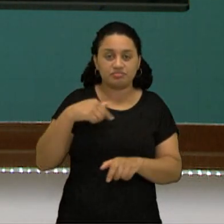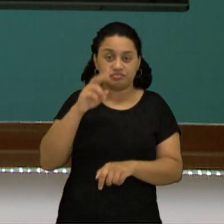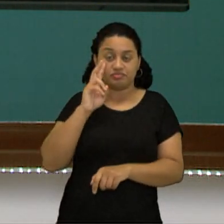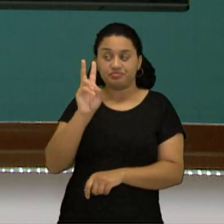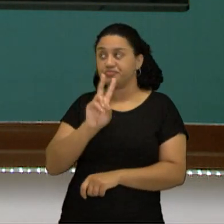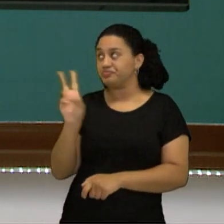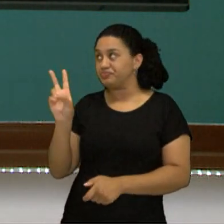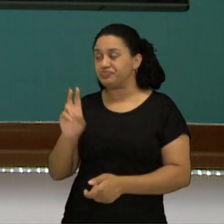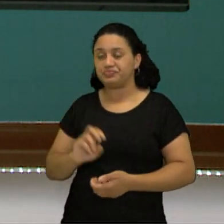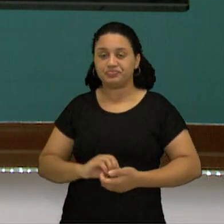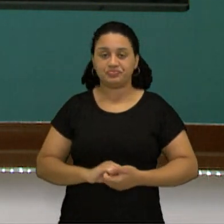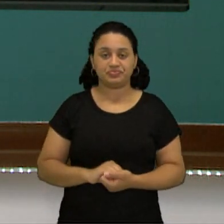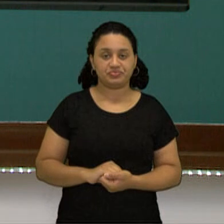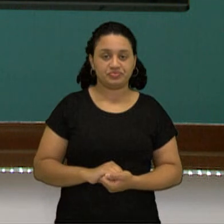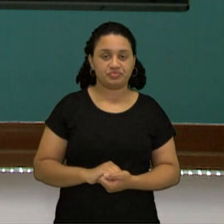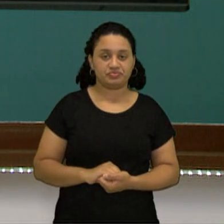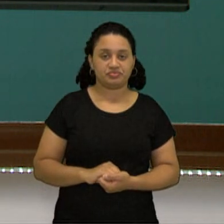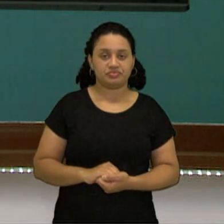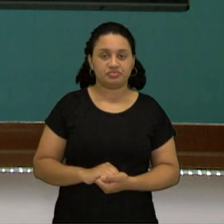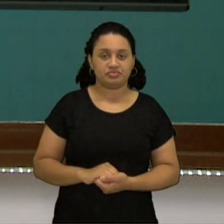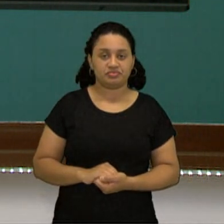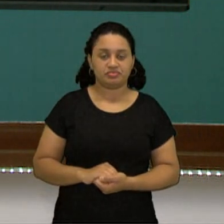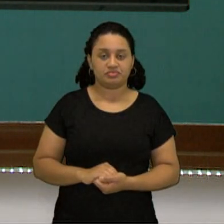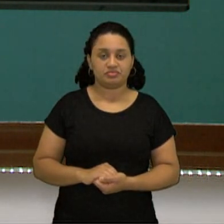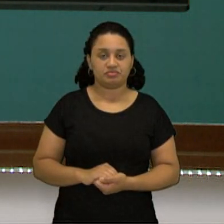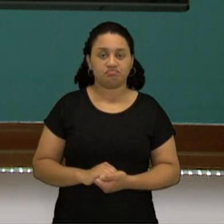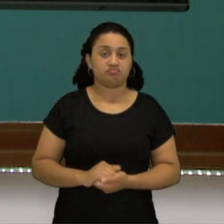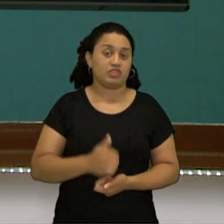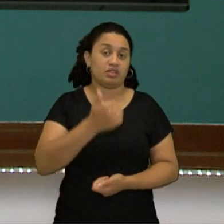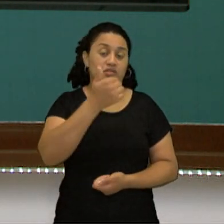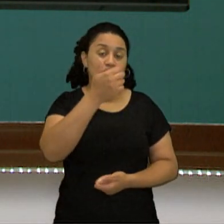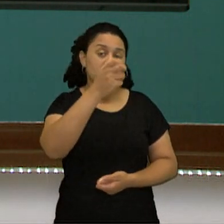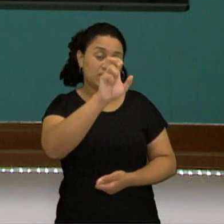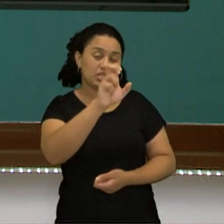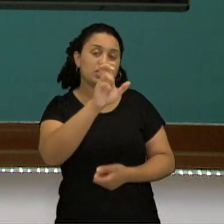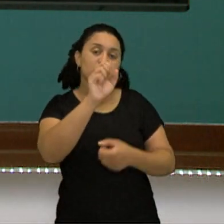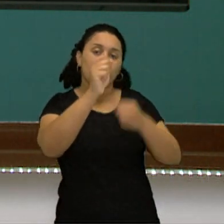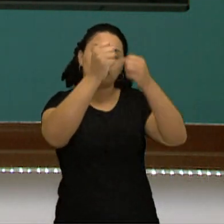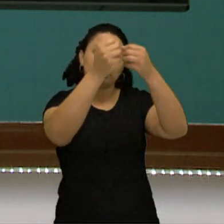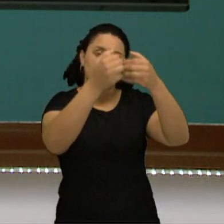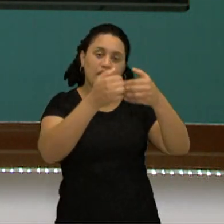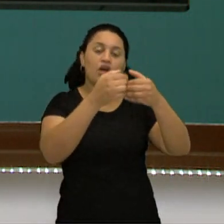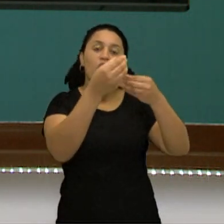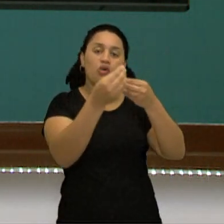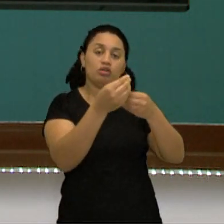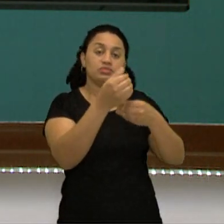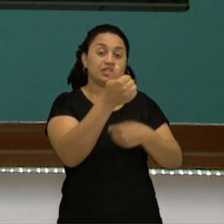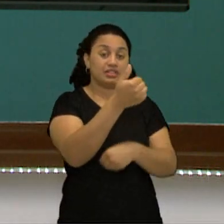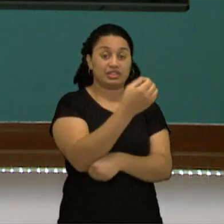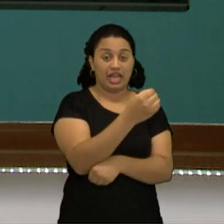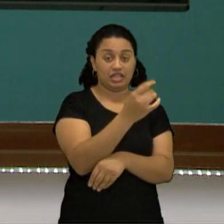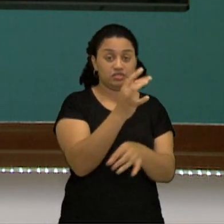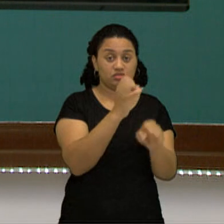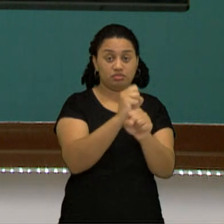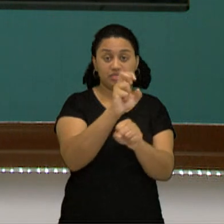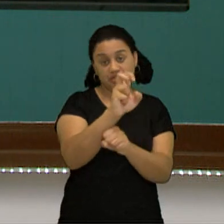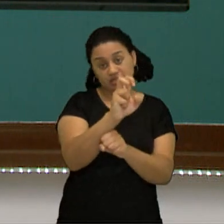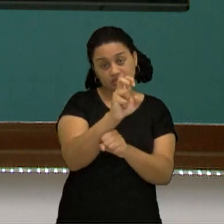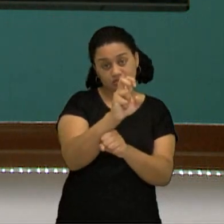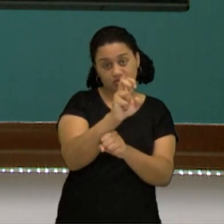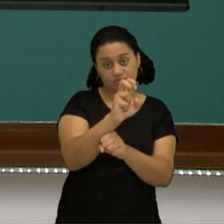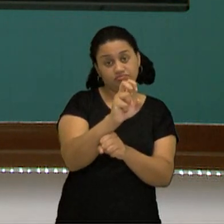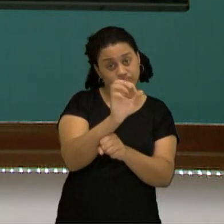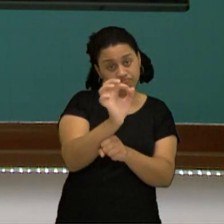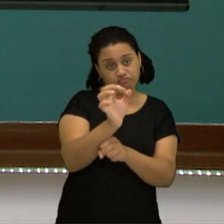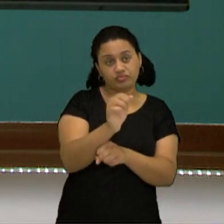decompor, posso separar em 10 mais 5 e o 9 eu posso separar em 5